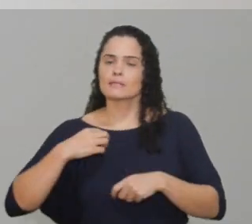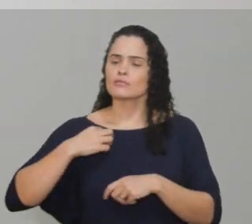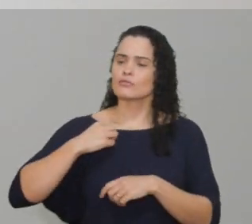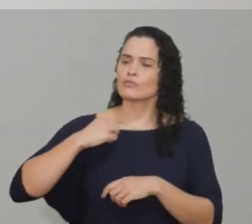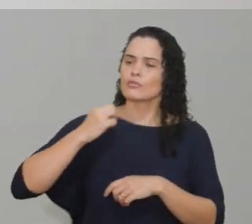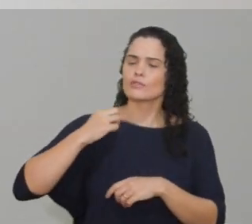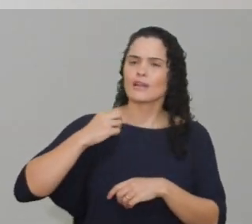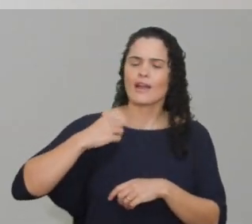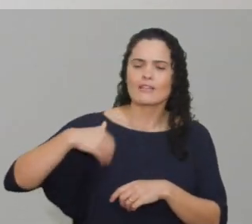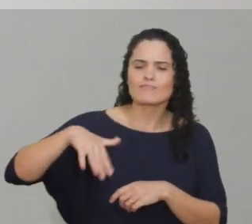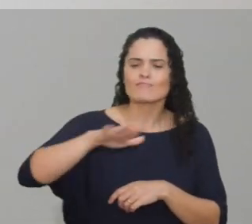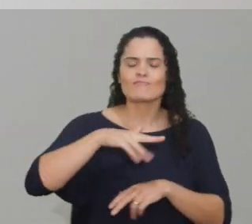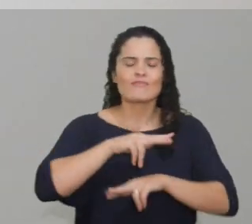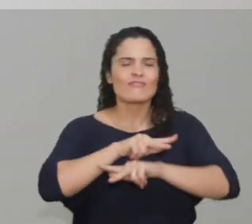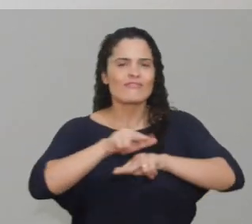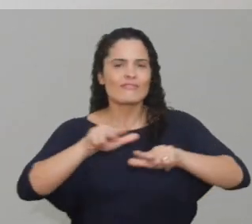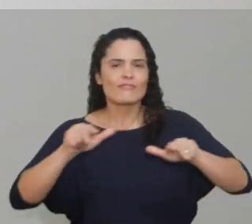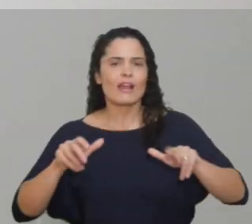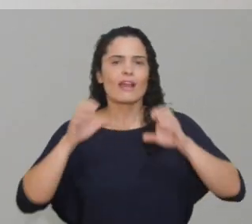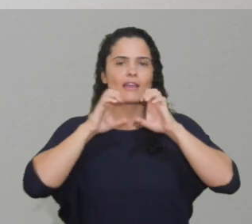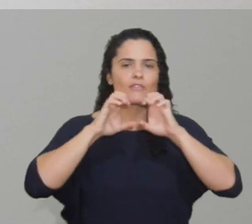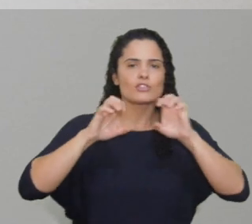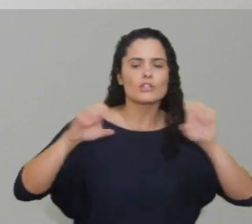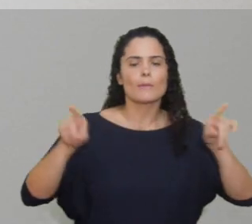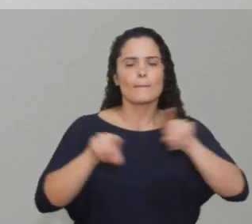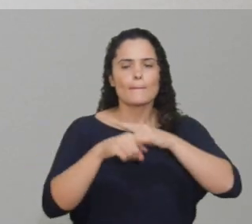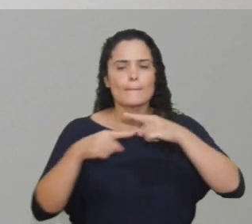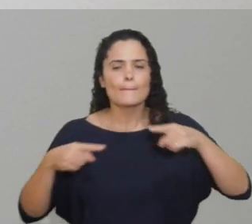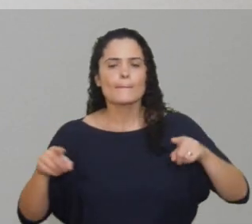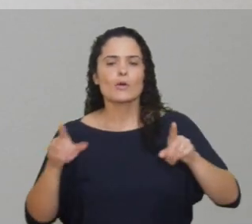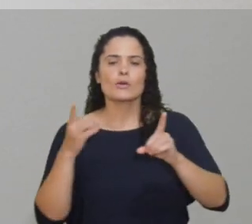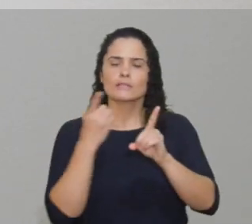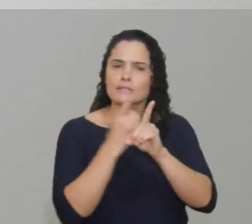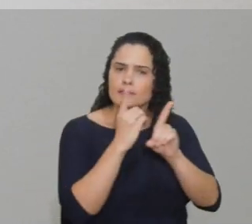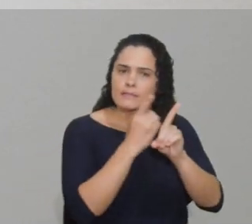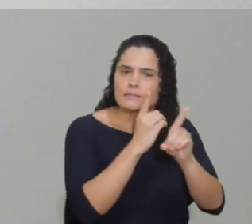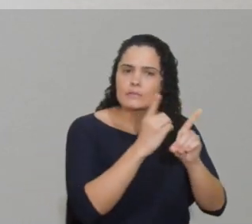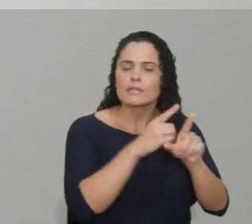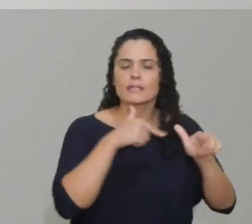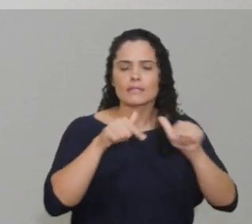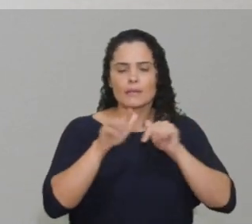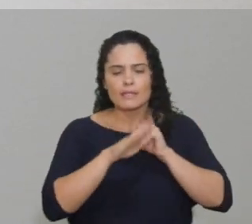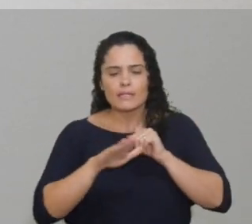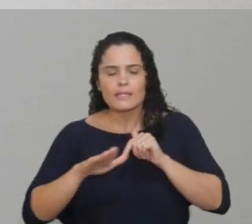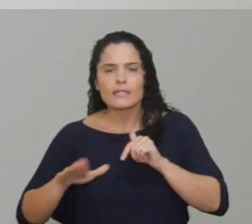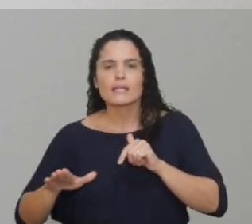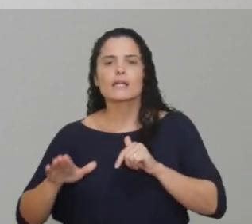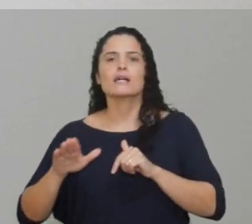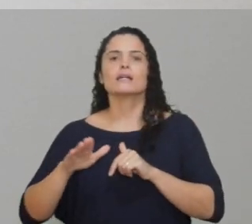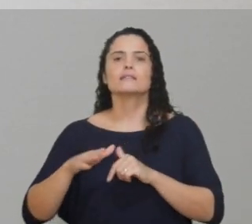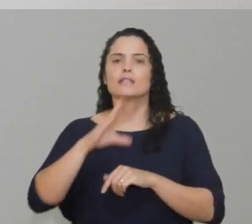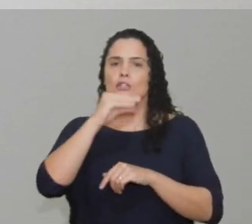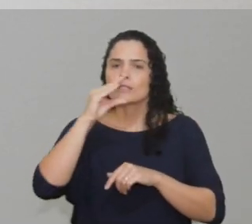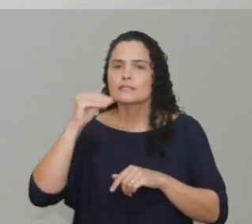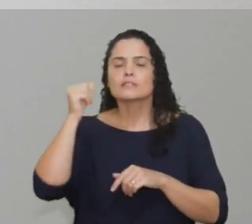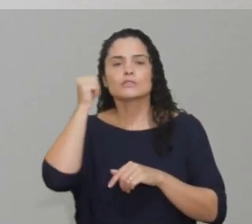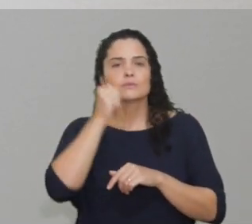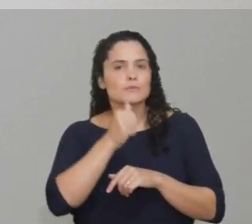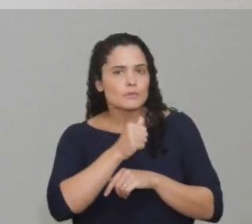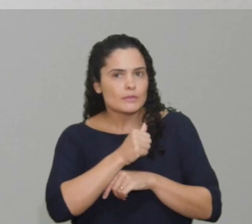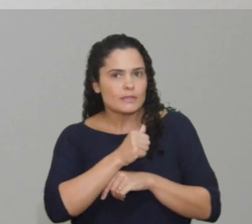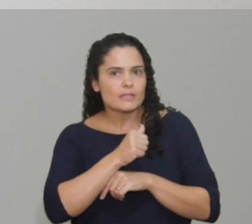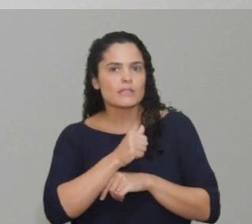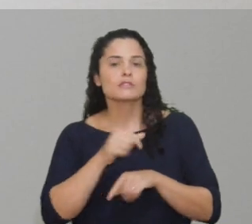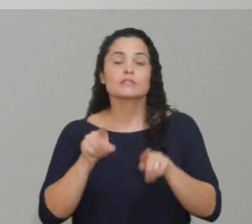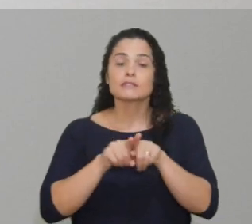voluntários em diversas áreas de atuação, como evangelismo, música, discipulado, trabalho com crianças, juniores, adolescentes e mulheres.